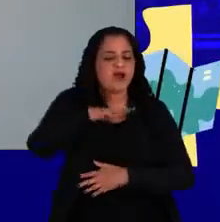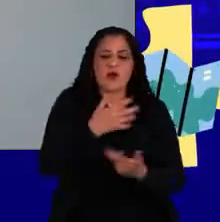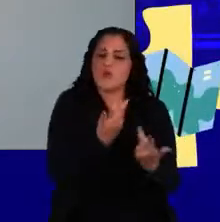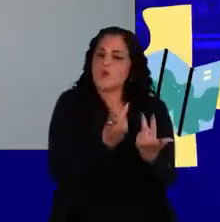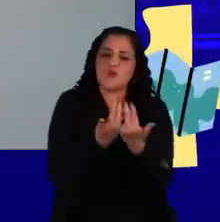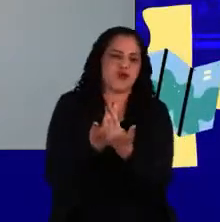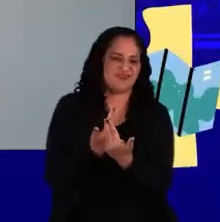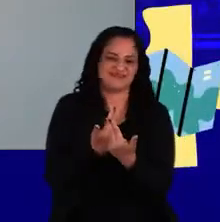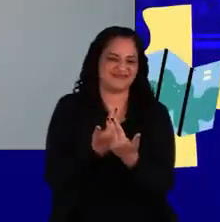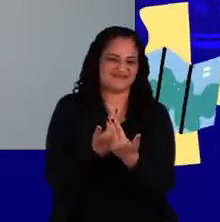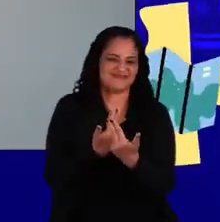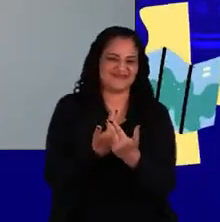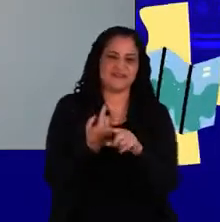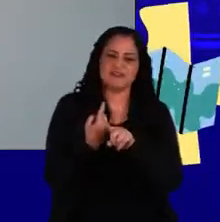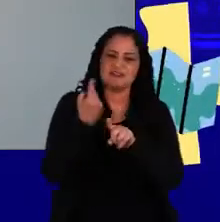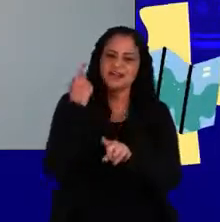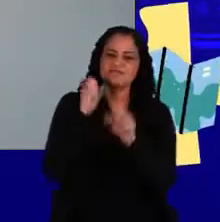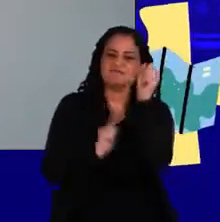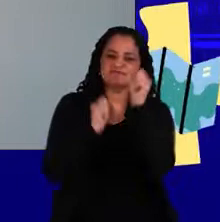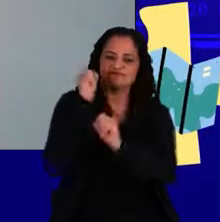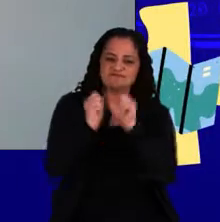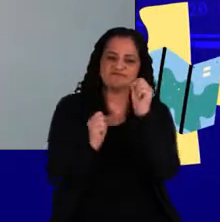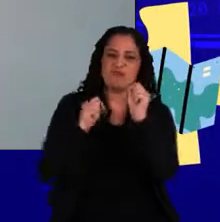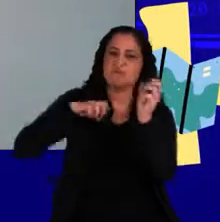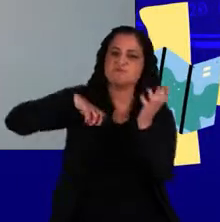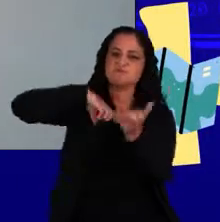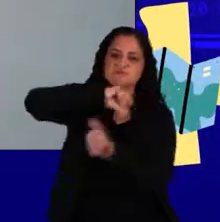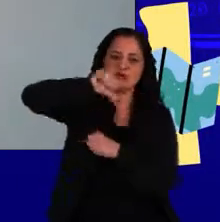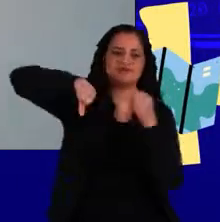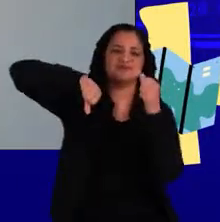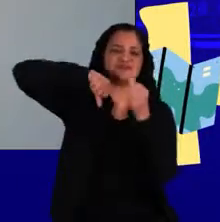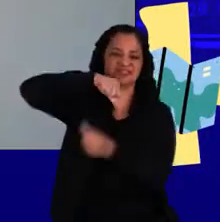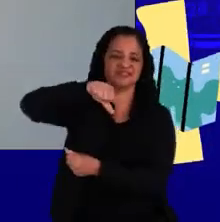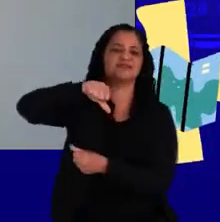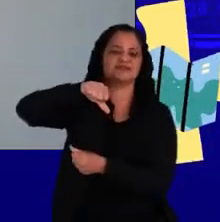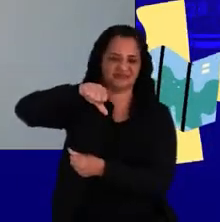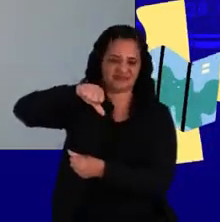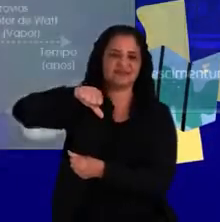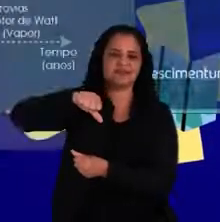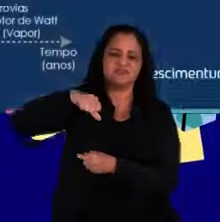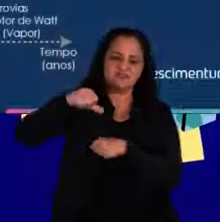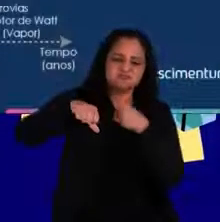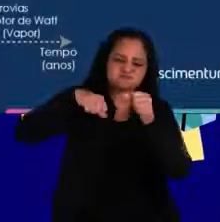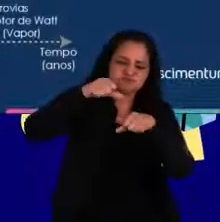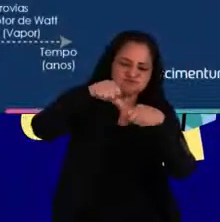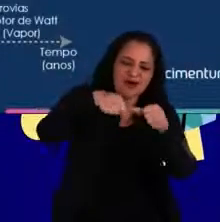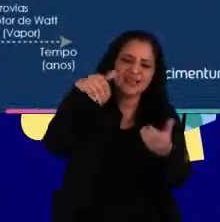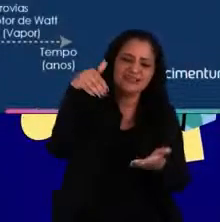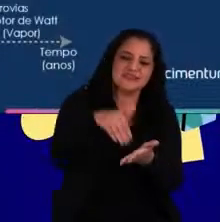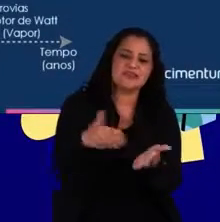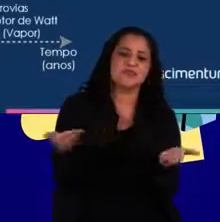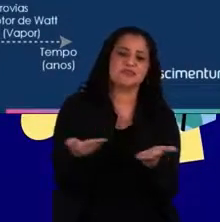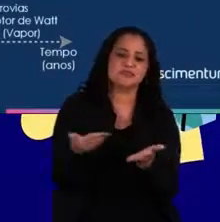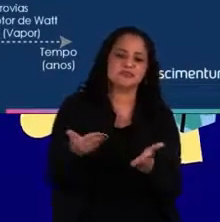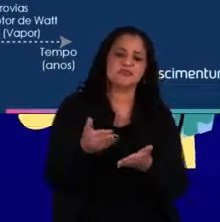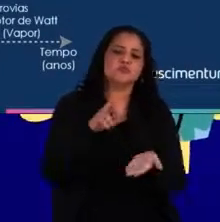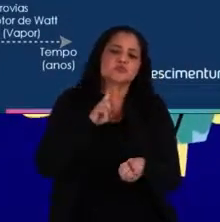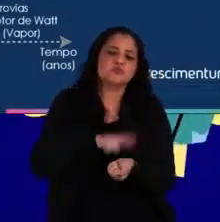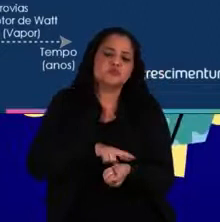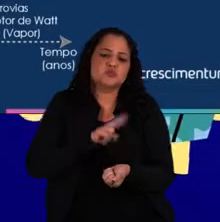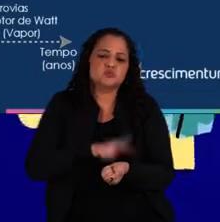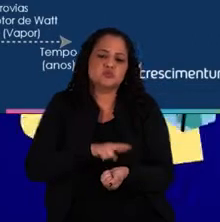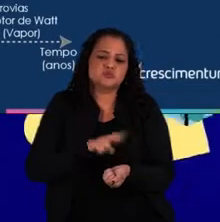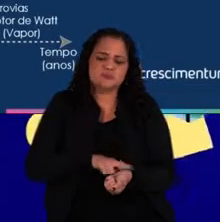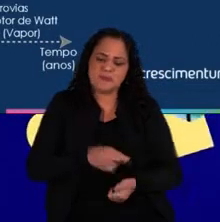Então, desde a Revolução Industrial, muitas mudanças vêm acontecendo. E esse ritmo, ele está cada